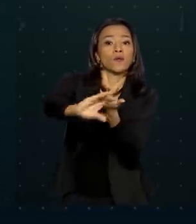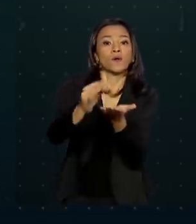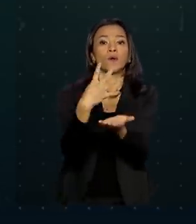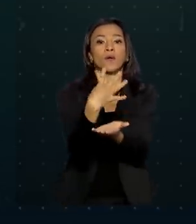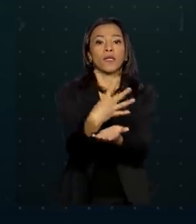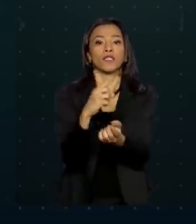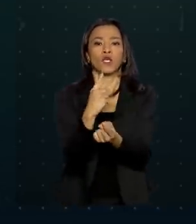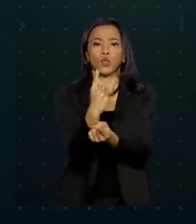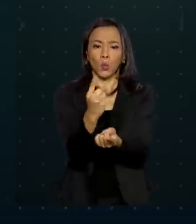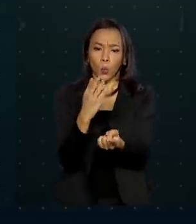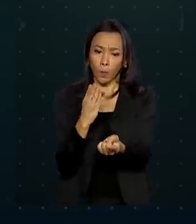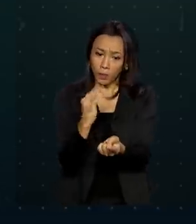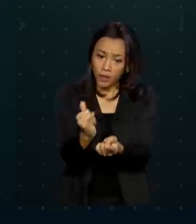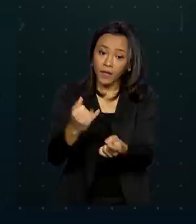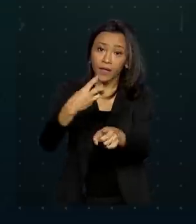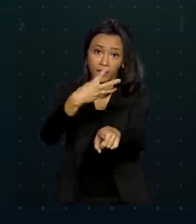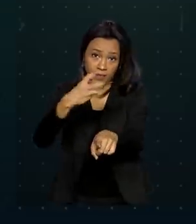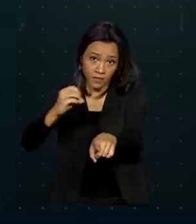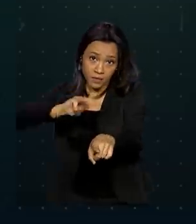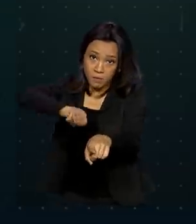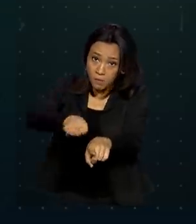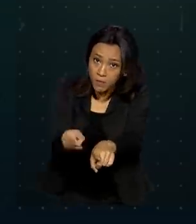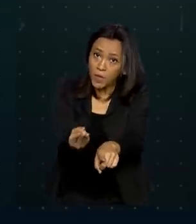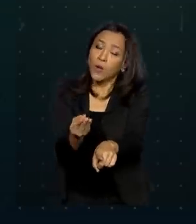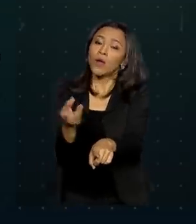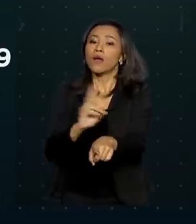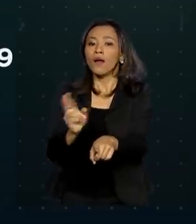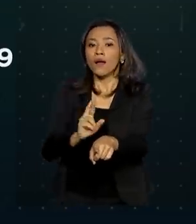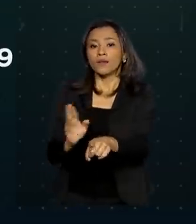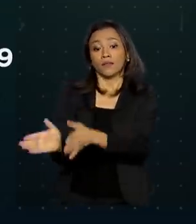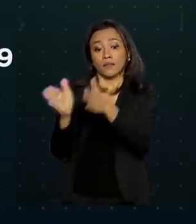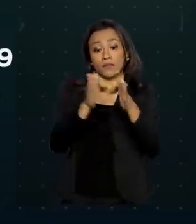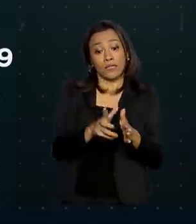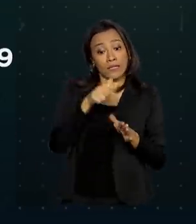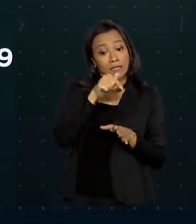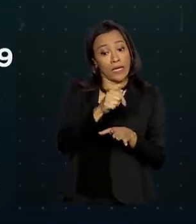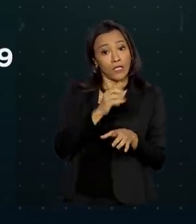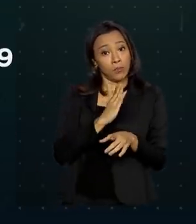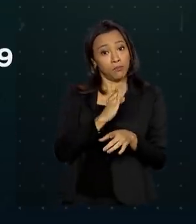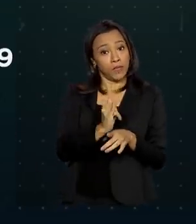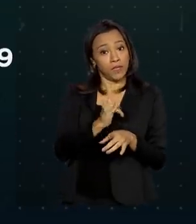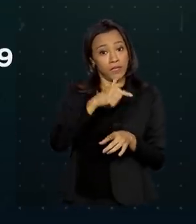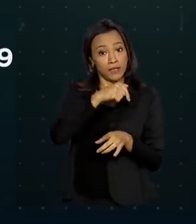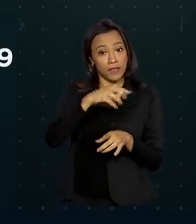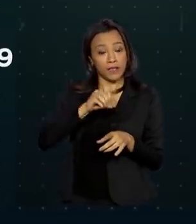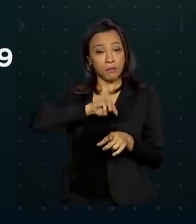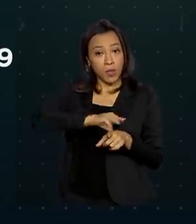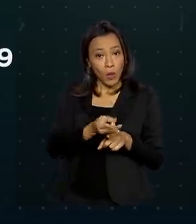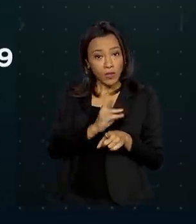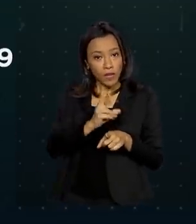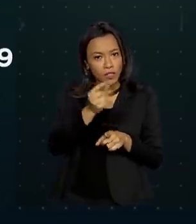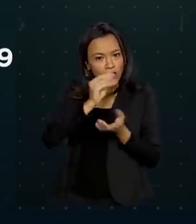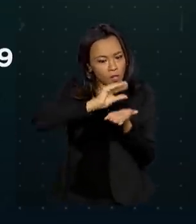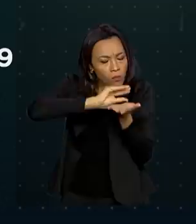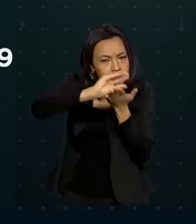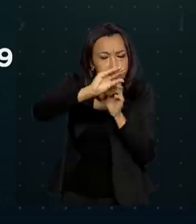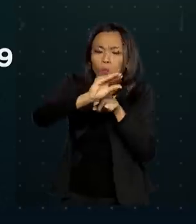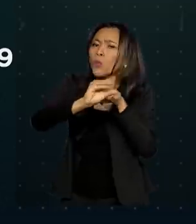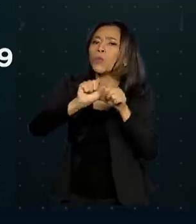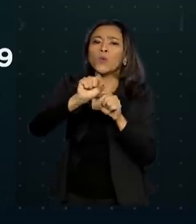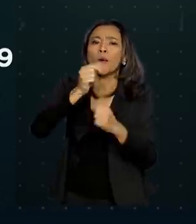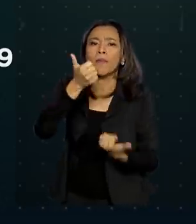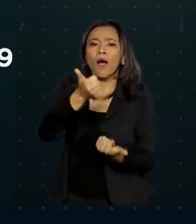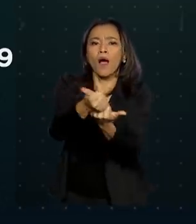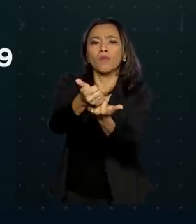bilhões e 300 milhões de reais, sendo que 7 bilhões e 700 milhões foram apenas para ajudar no